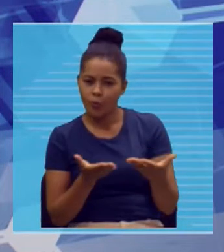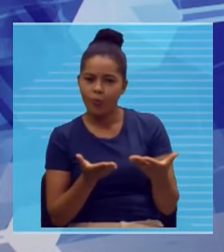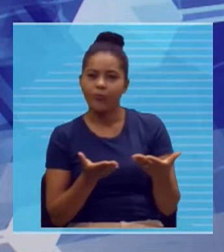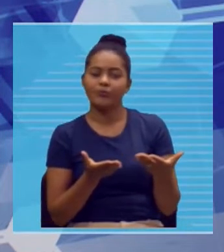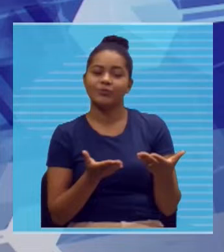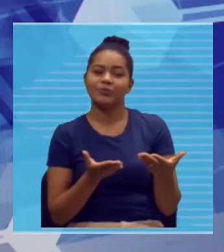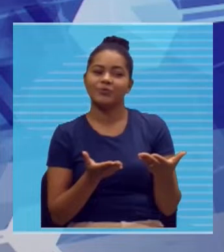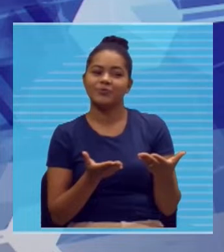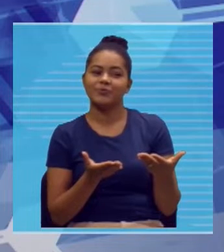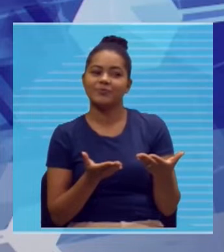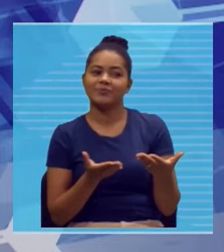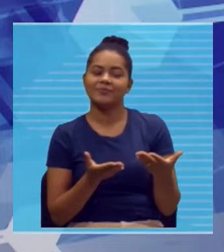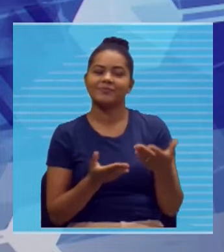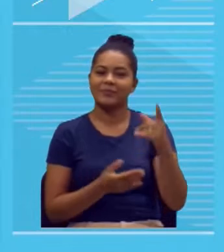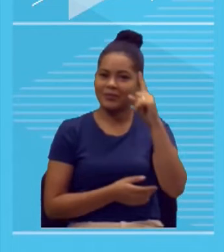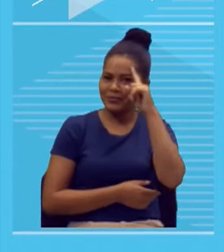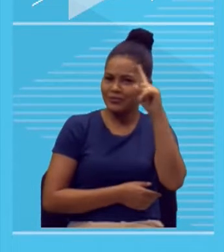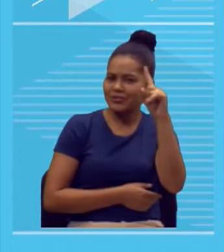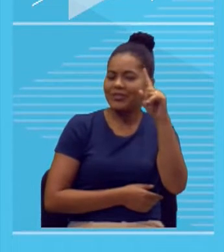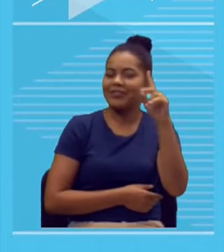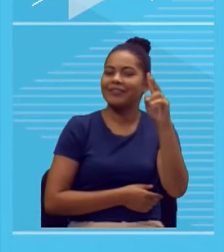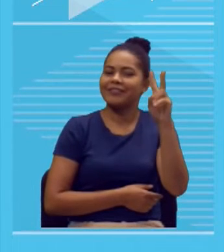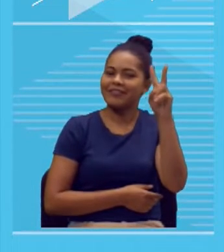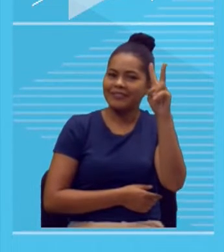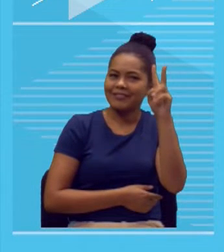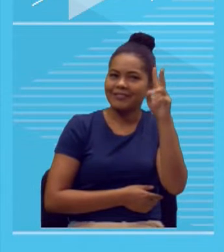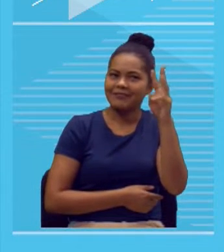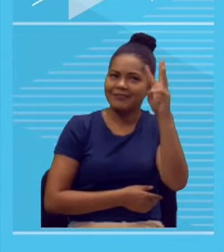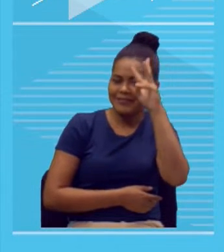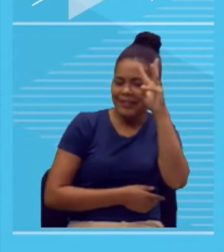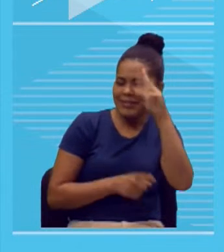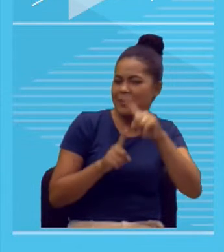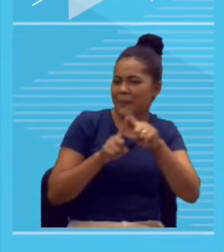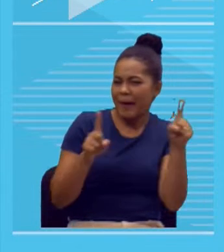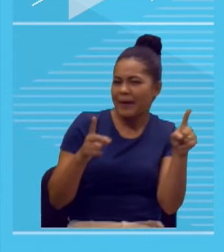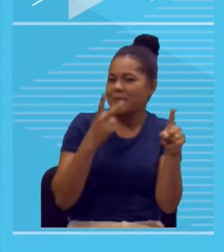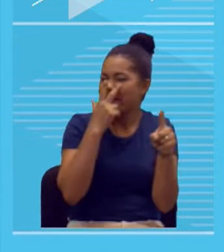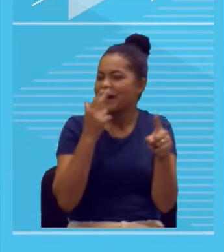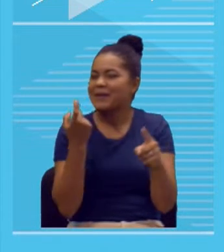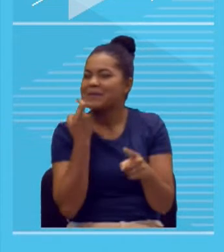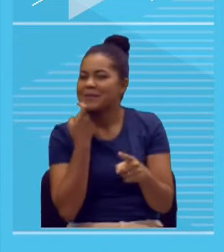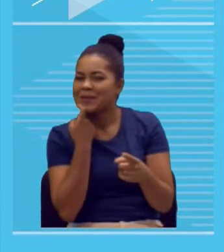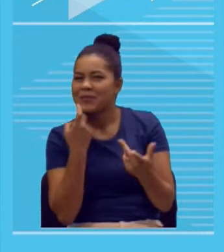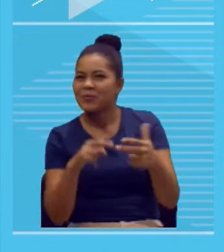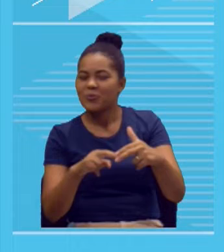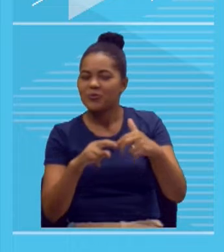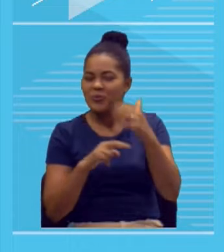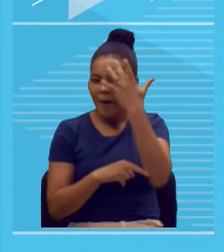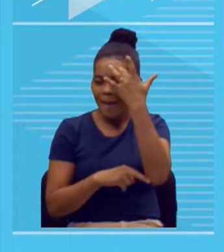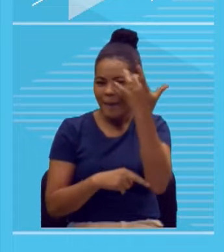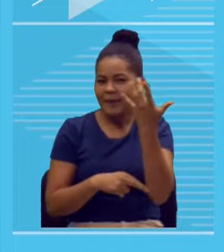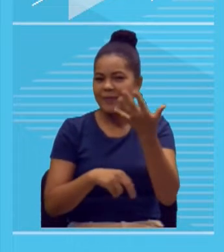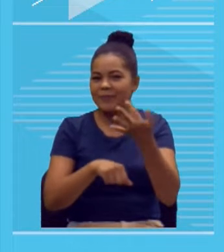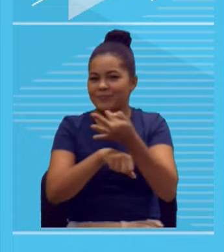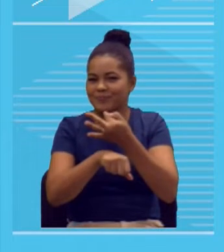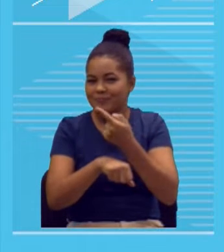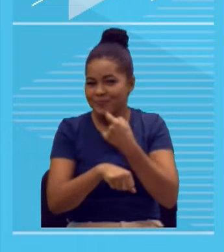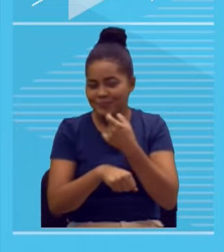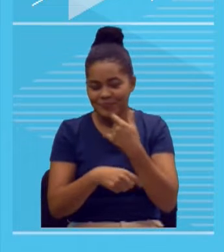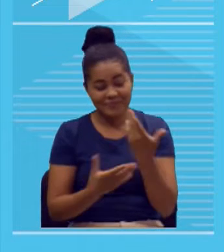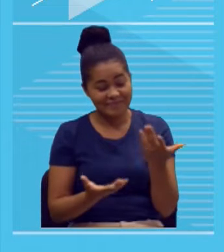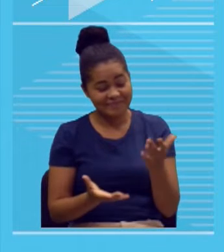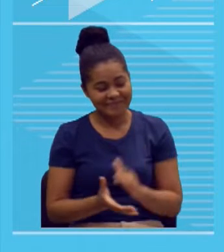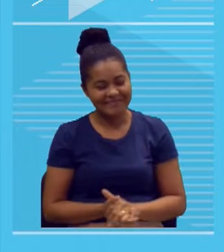de sexta. Opa, terça com cara de sexta. E vamos trabalhar aqui na aula de redação,